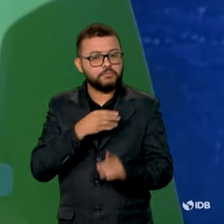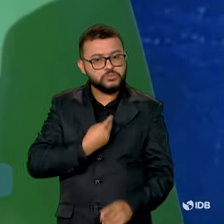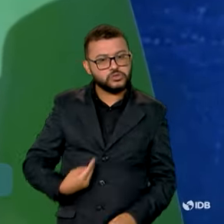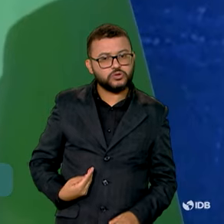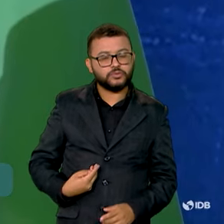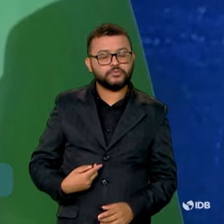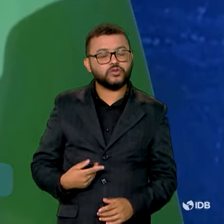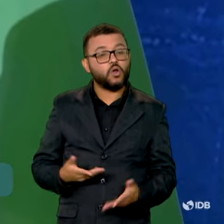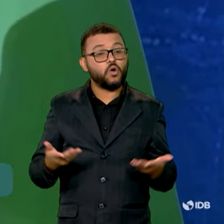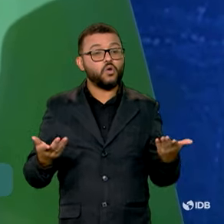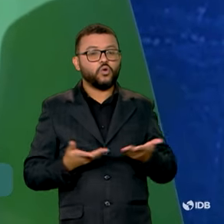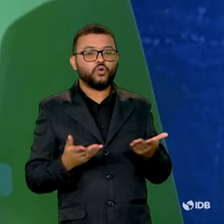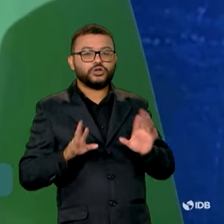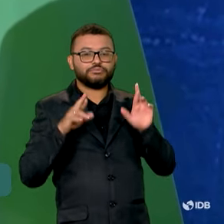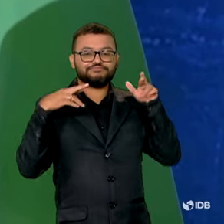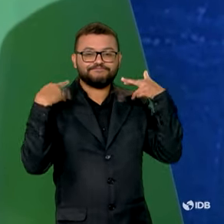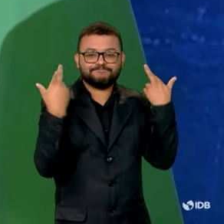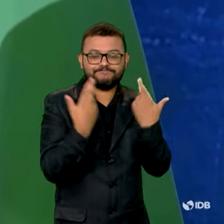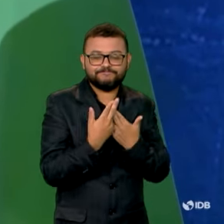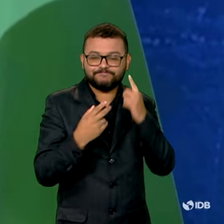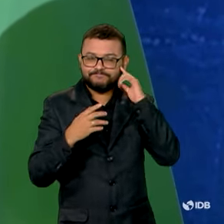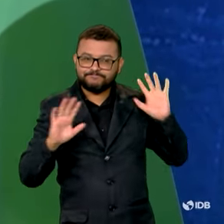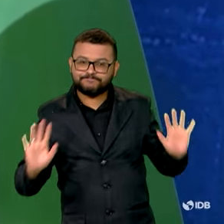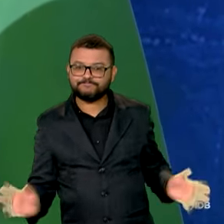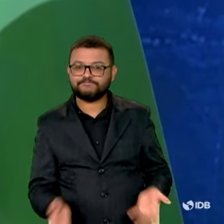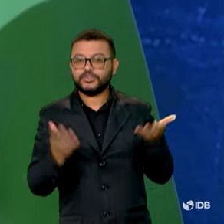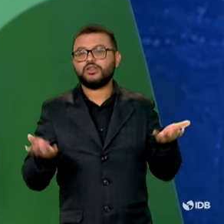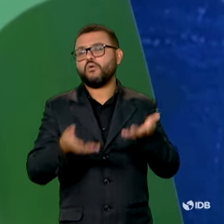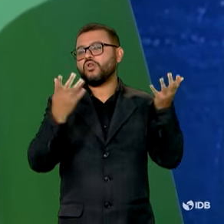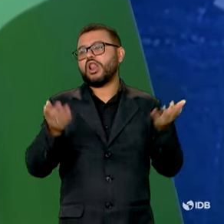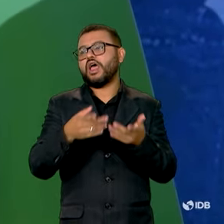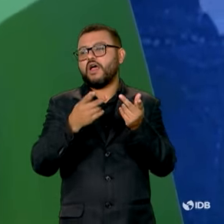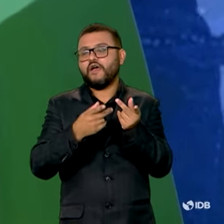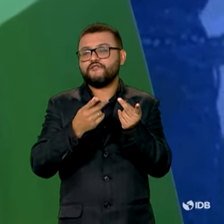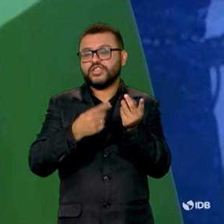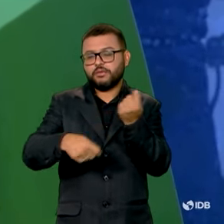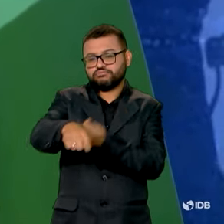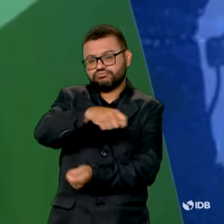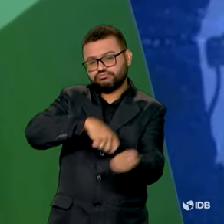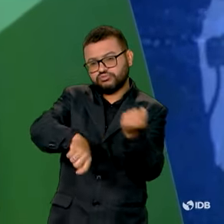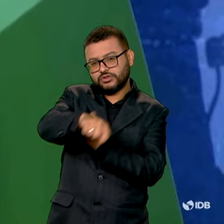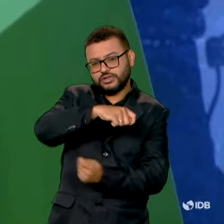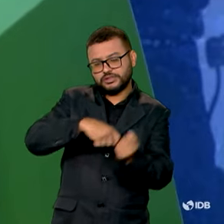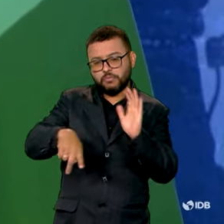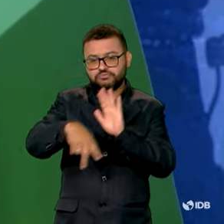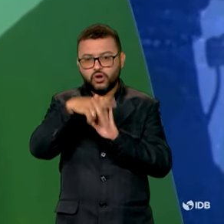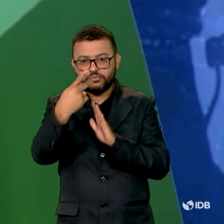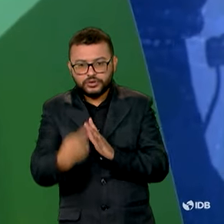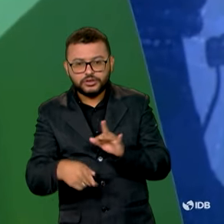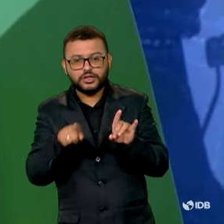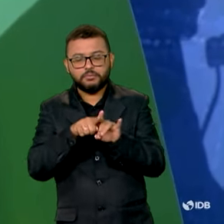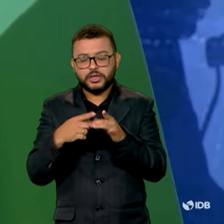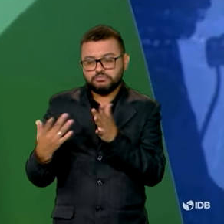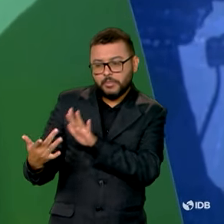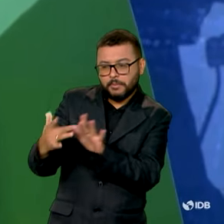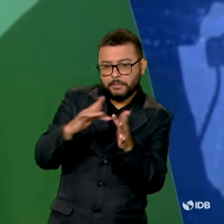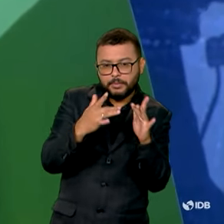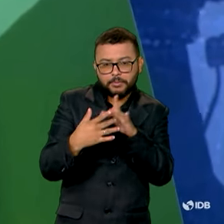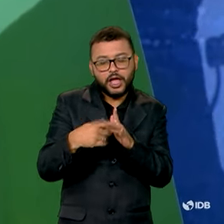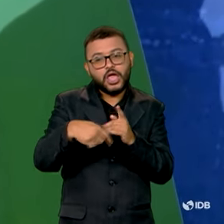estimular ainda mais o nosso comércio exterior, a nossa complementariedade